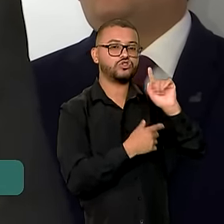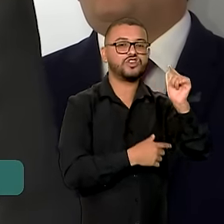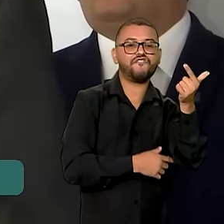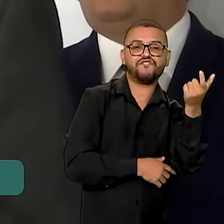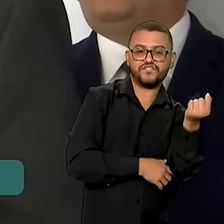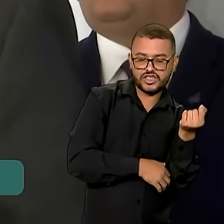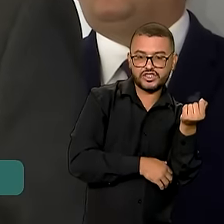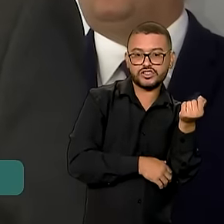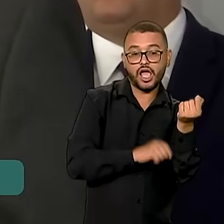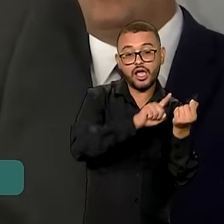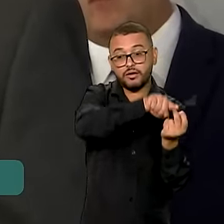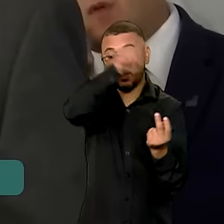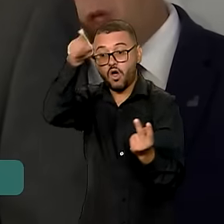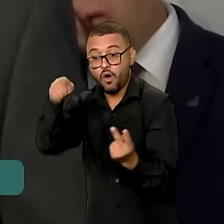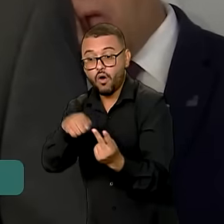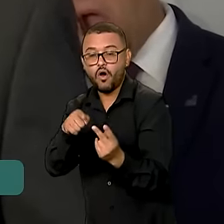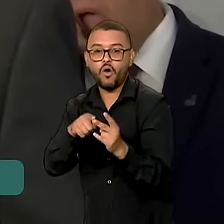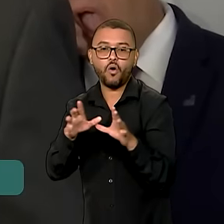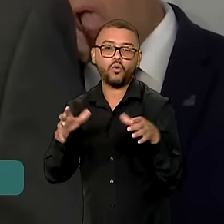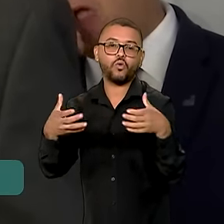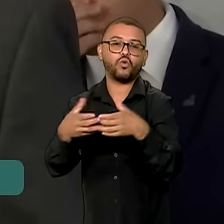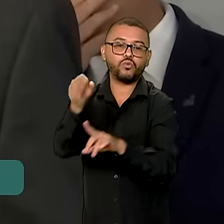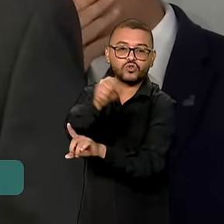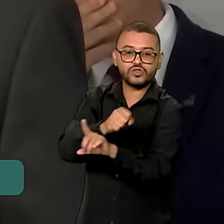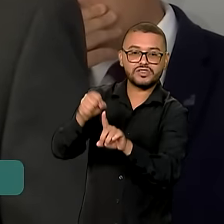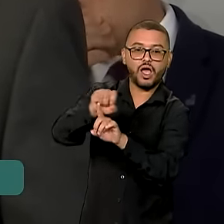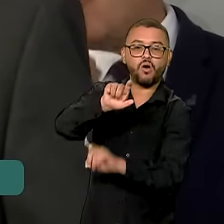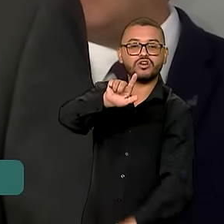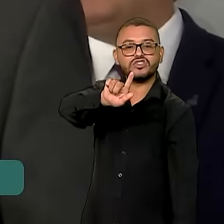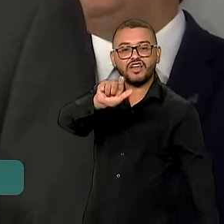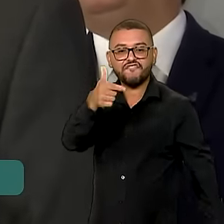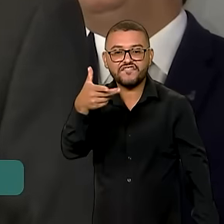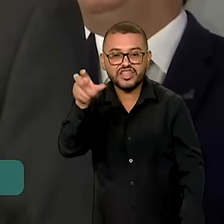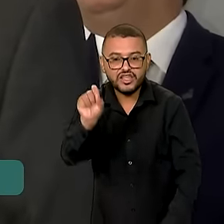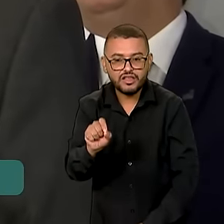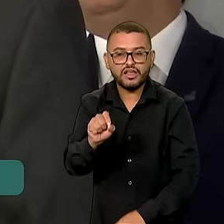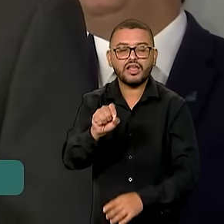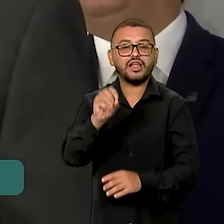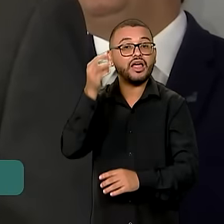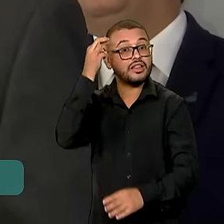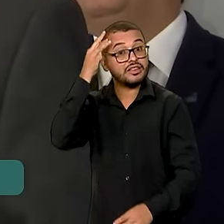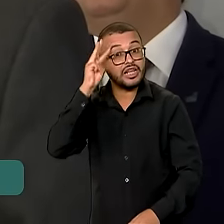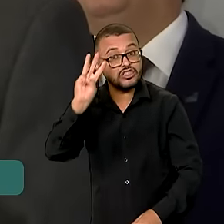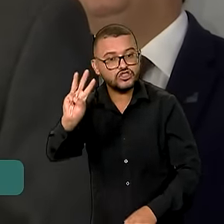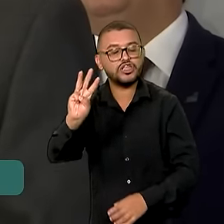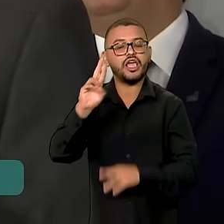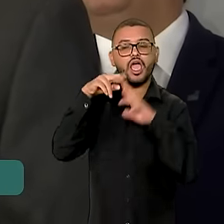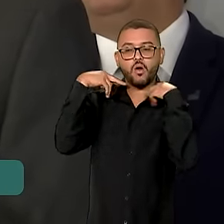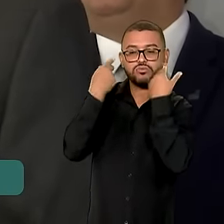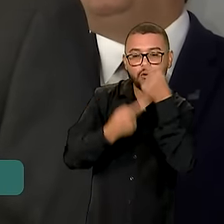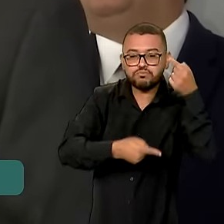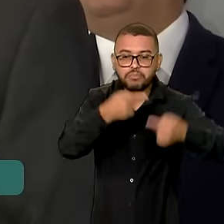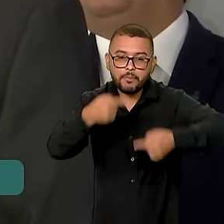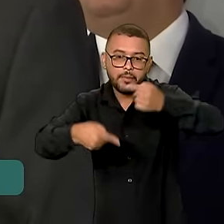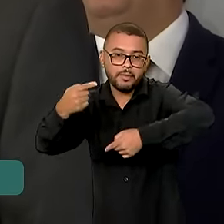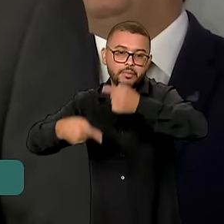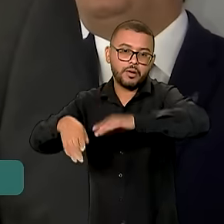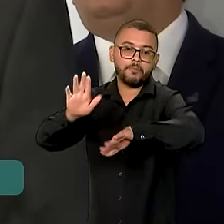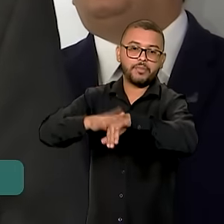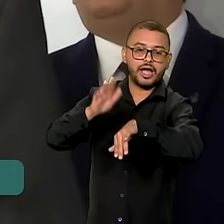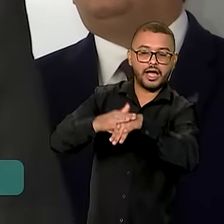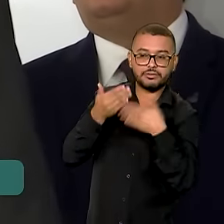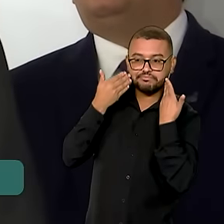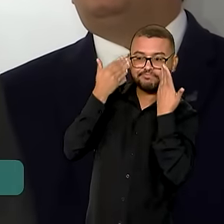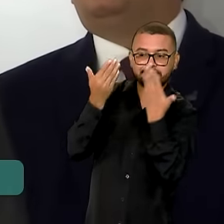propriamente dito, e a cúpula social do G20, que são três dias de discussão e de